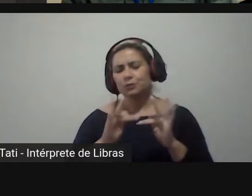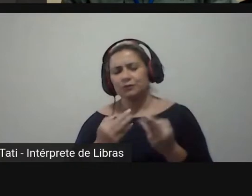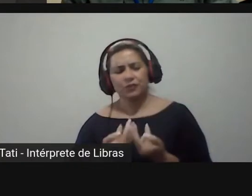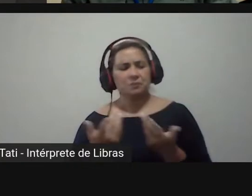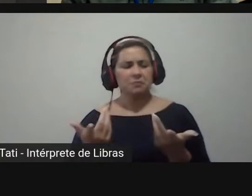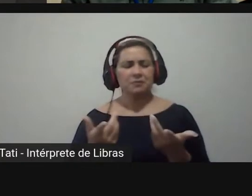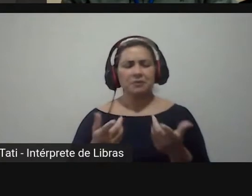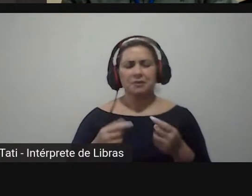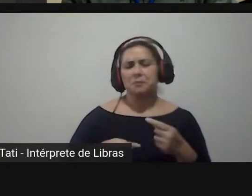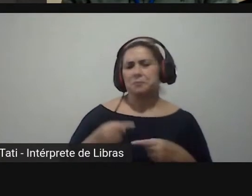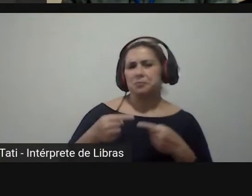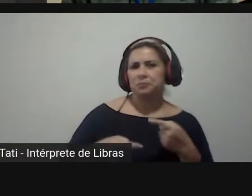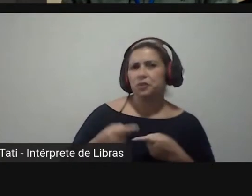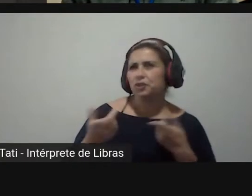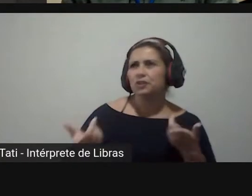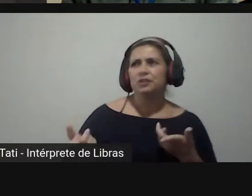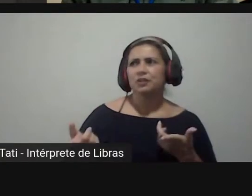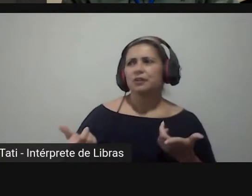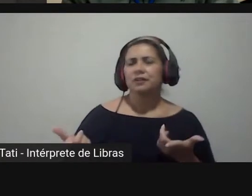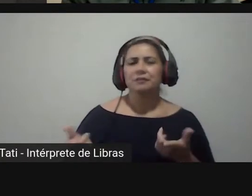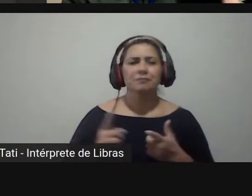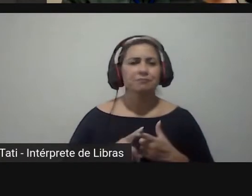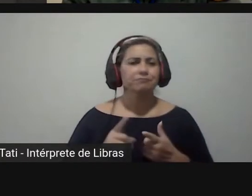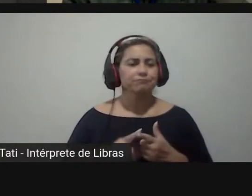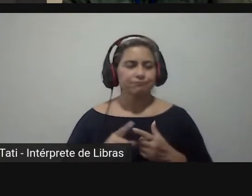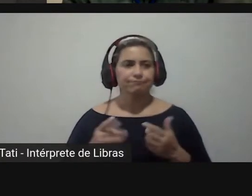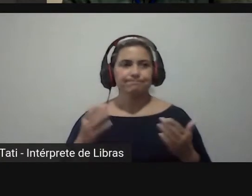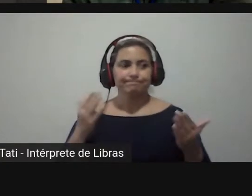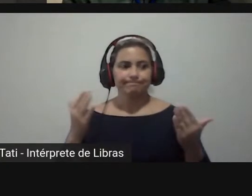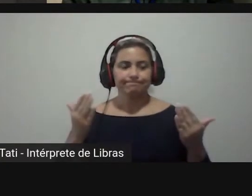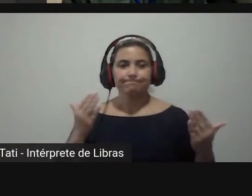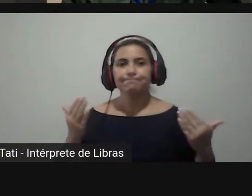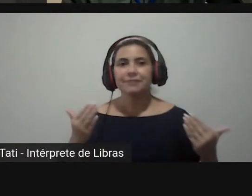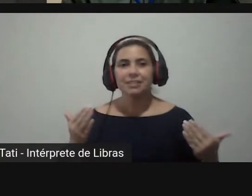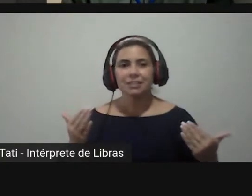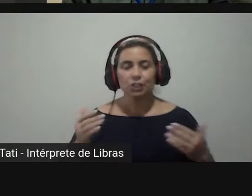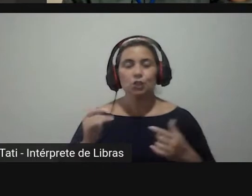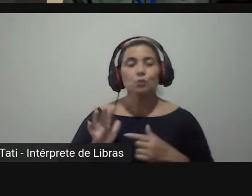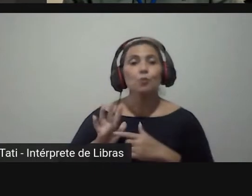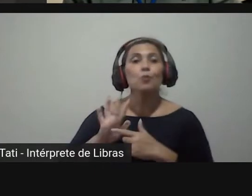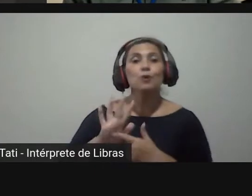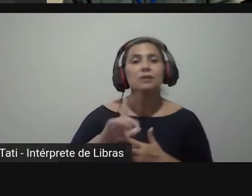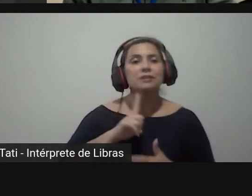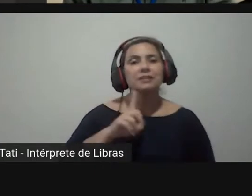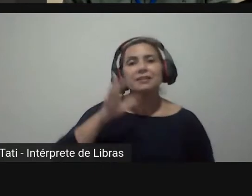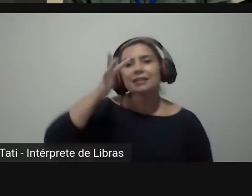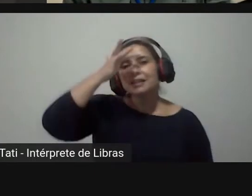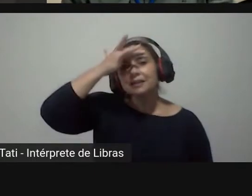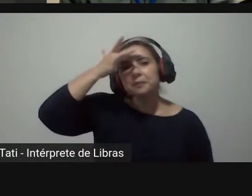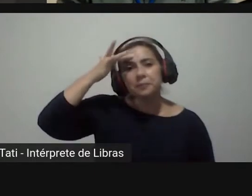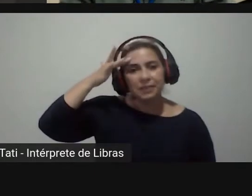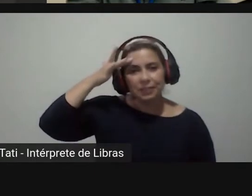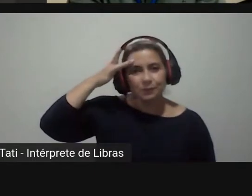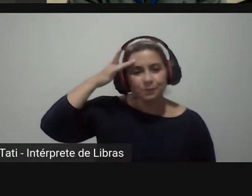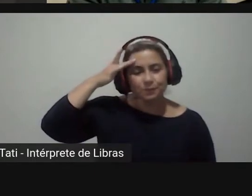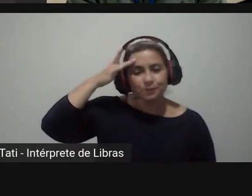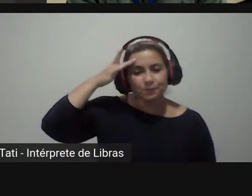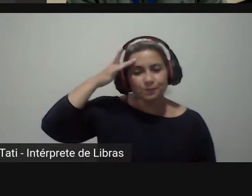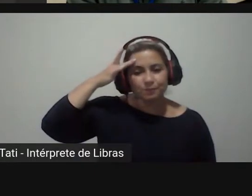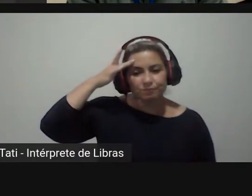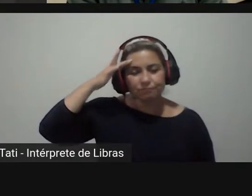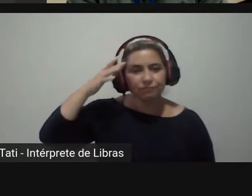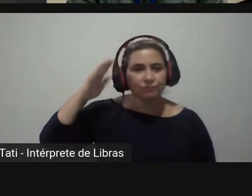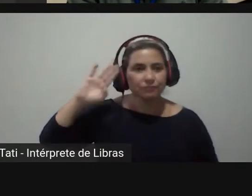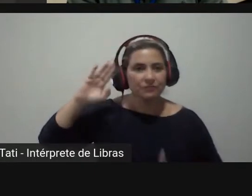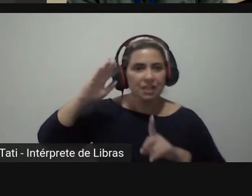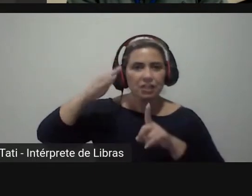organizações por qualquer coisa ali eu faço uma uma mostra de que tem pessoas que elas focam no